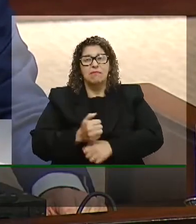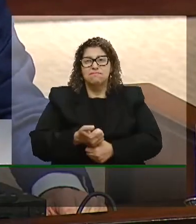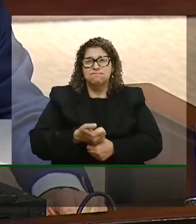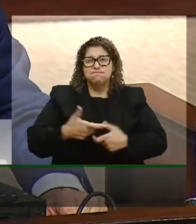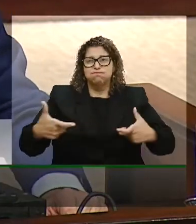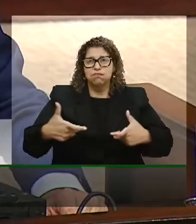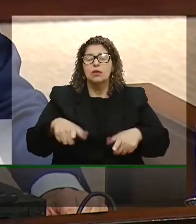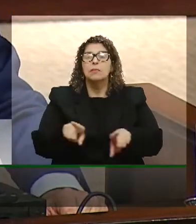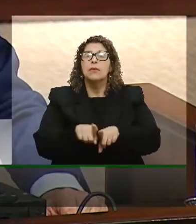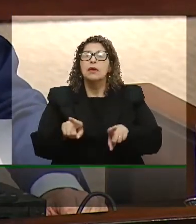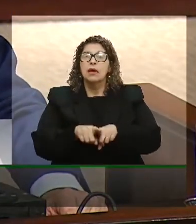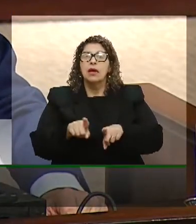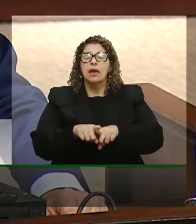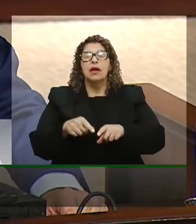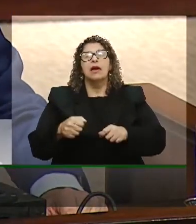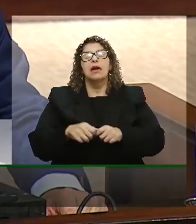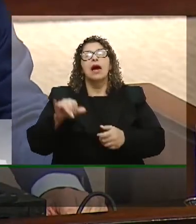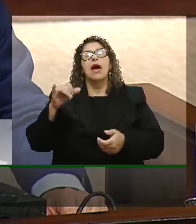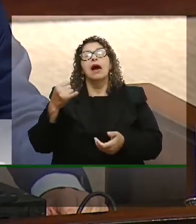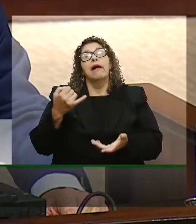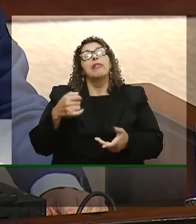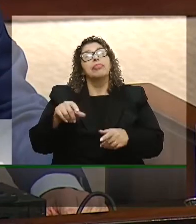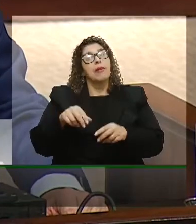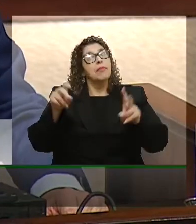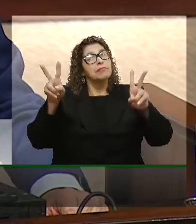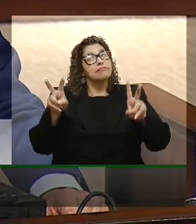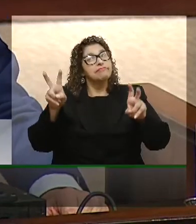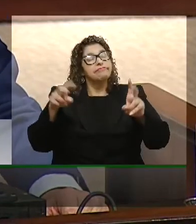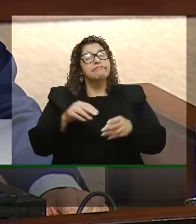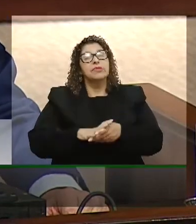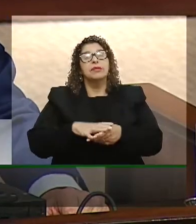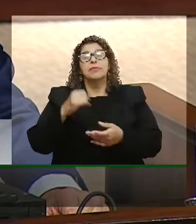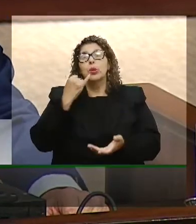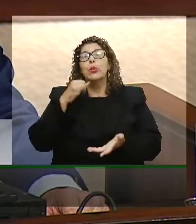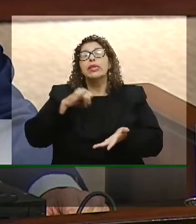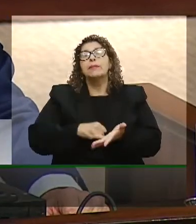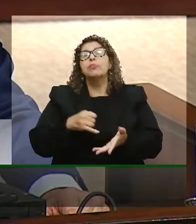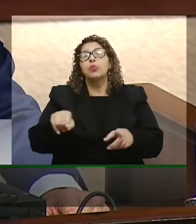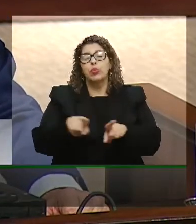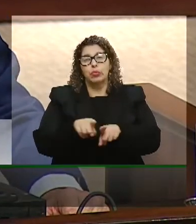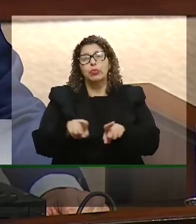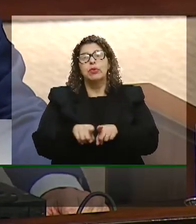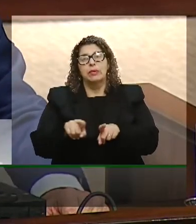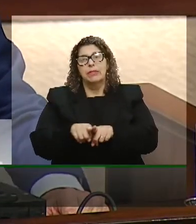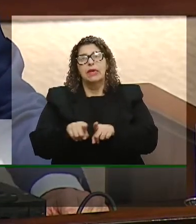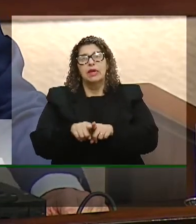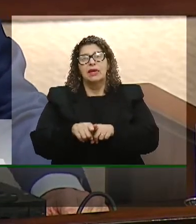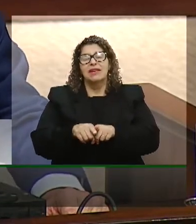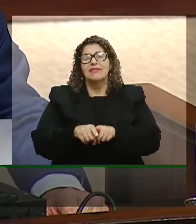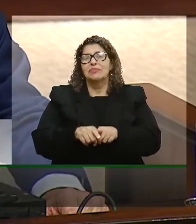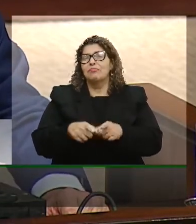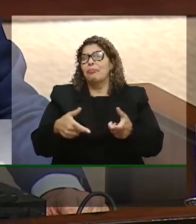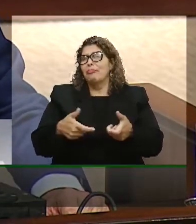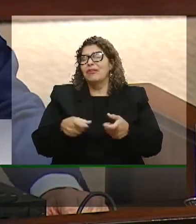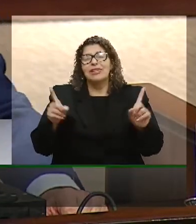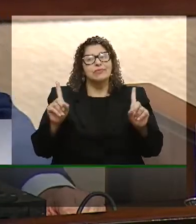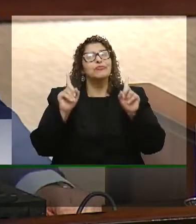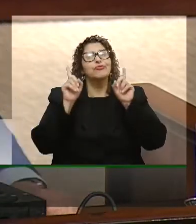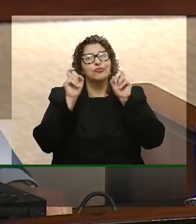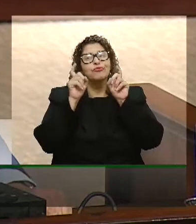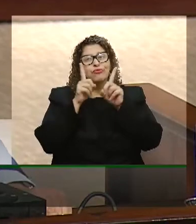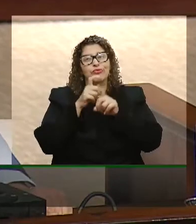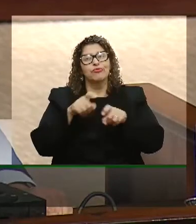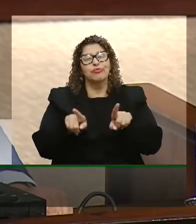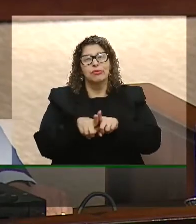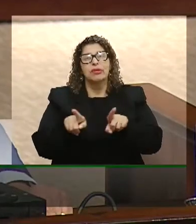as questões relativas a tributação não é nós passamos um ano de 2019 com imensas dificuldades